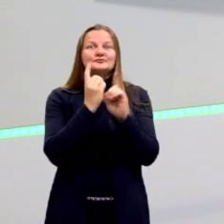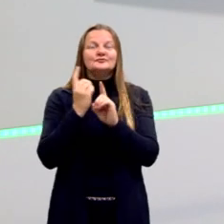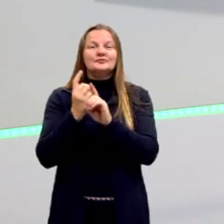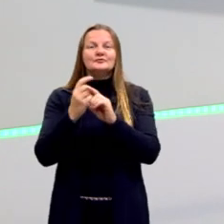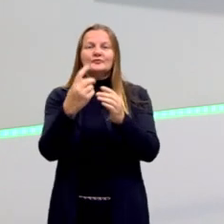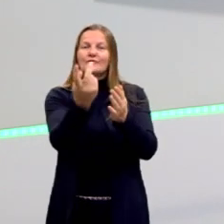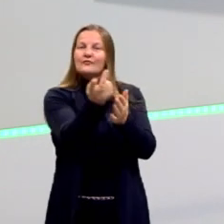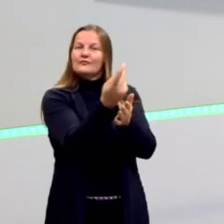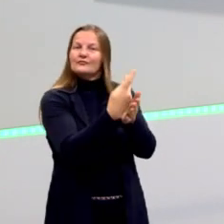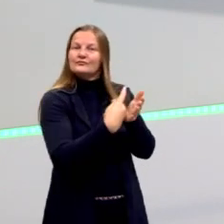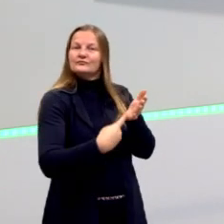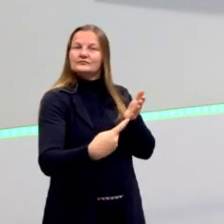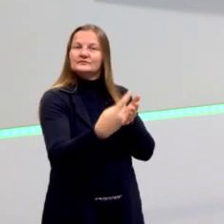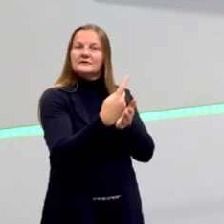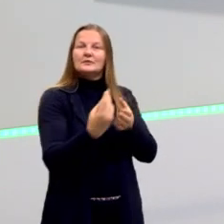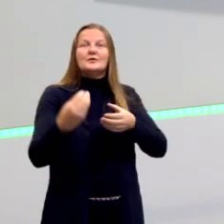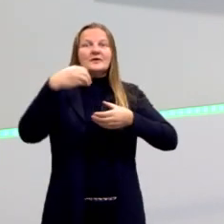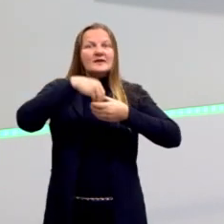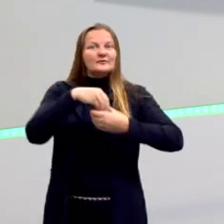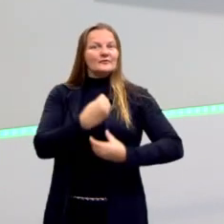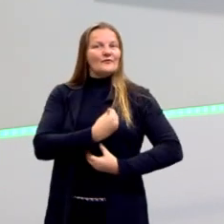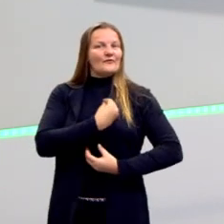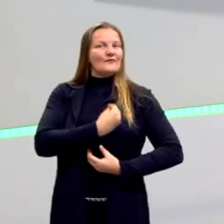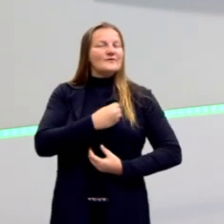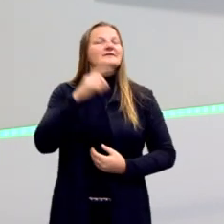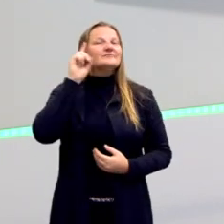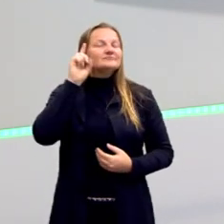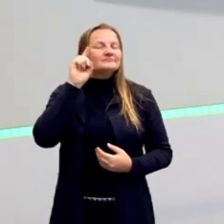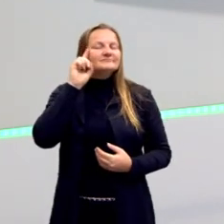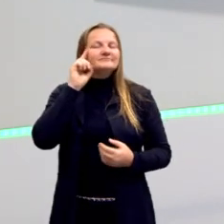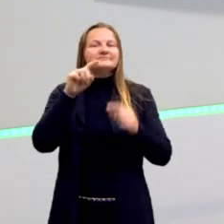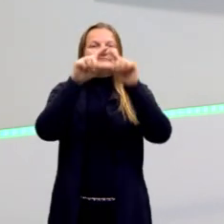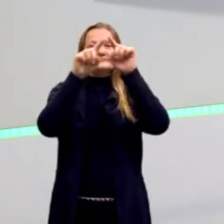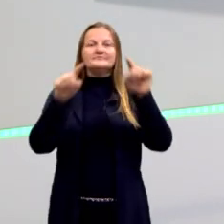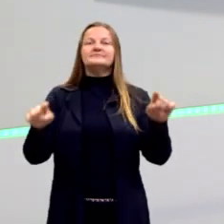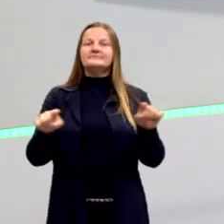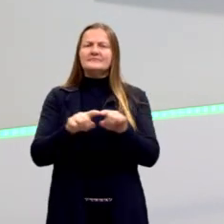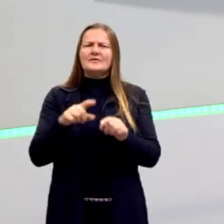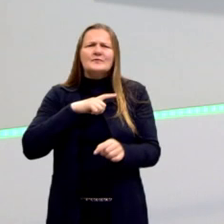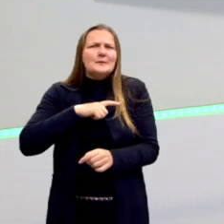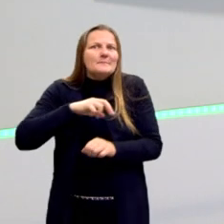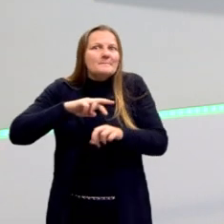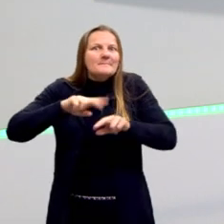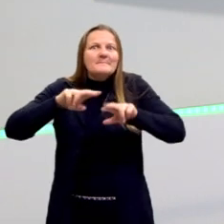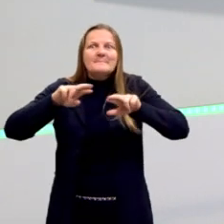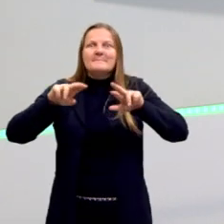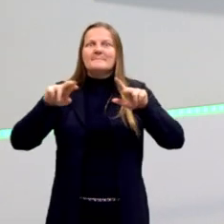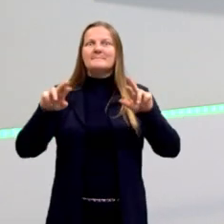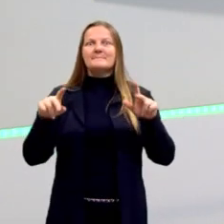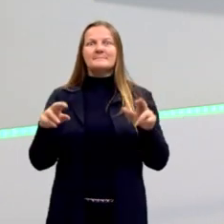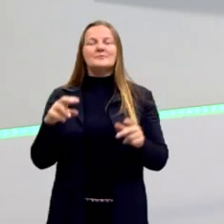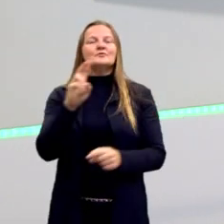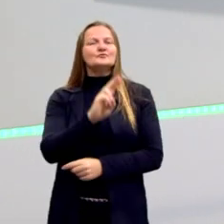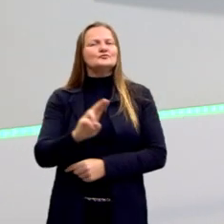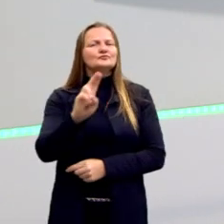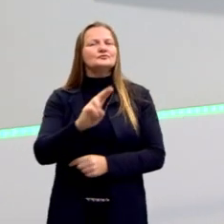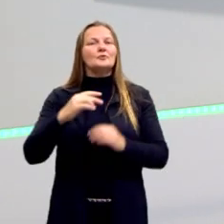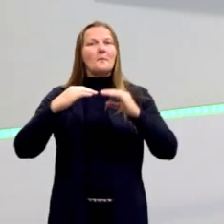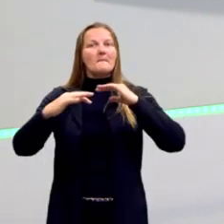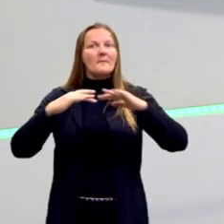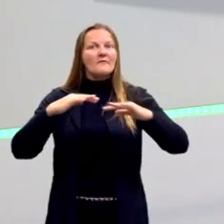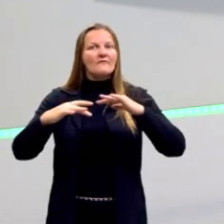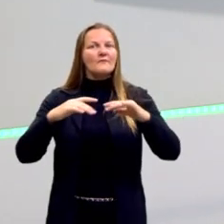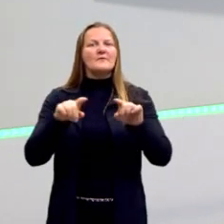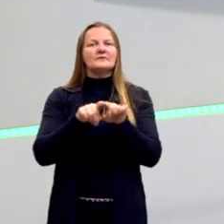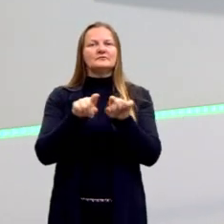figuras no nosso cotidiano. Os triângulos eles são muito utilizados, seja em monumentos,